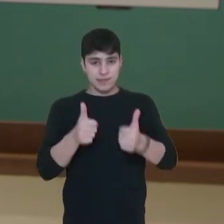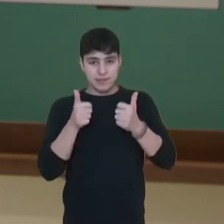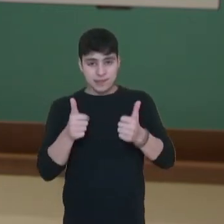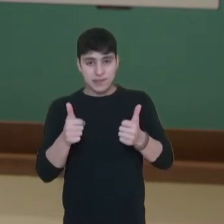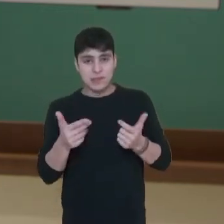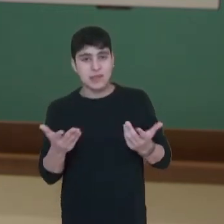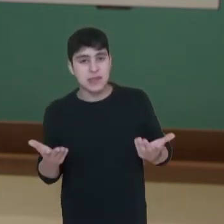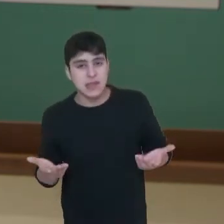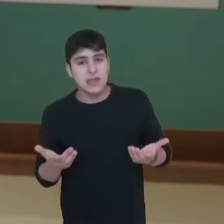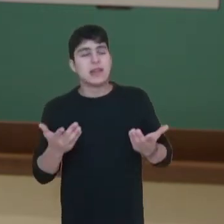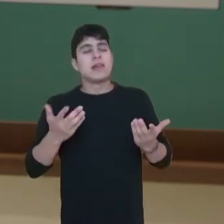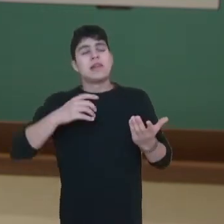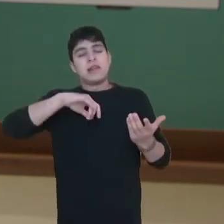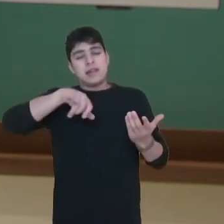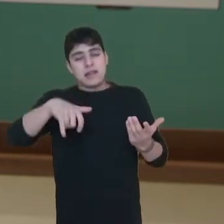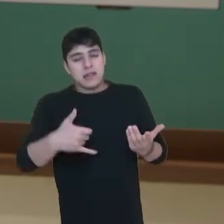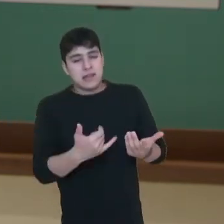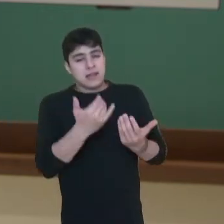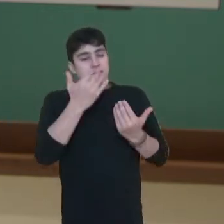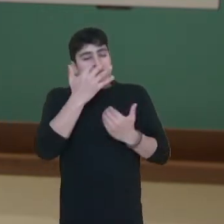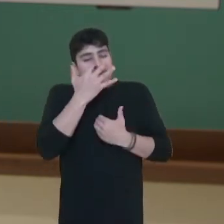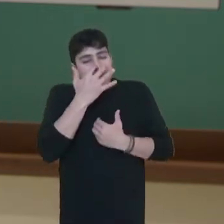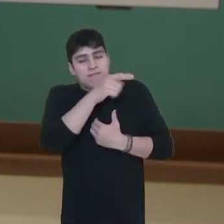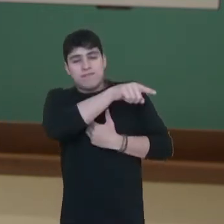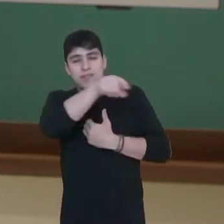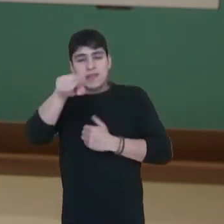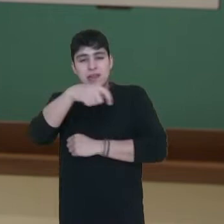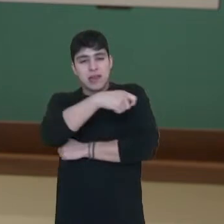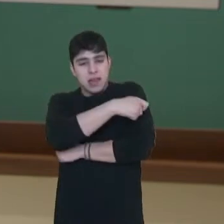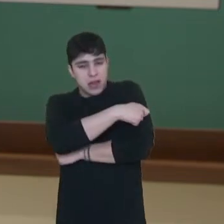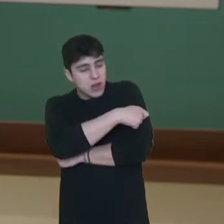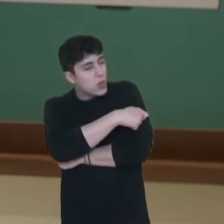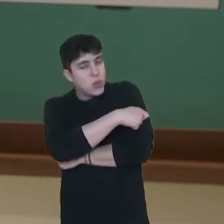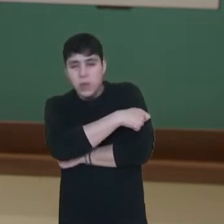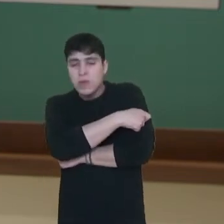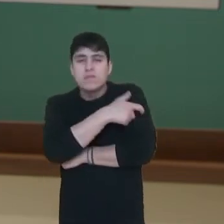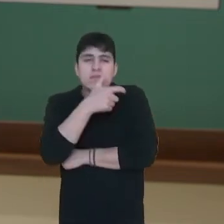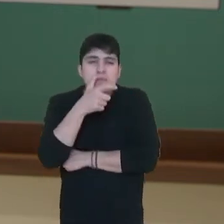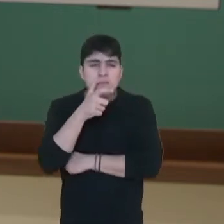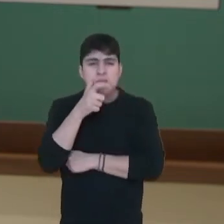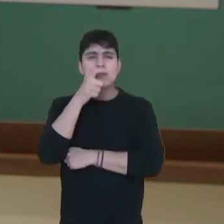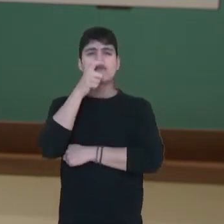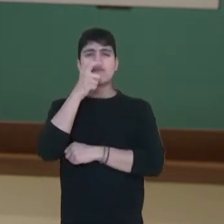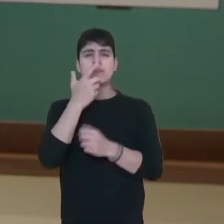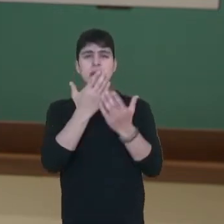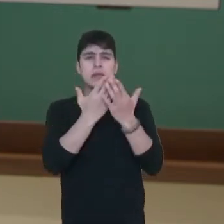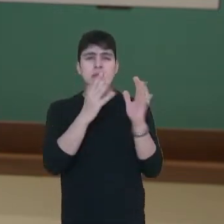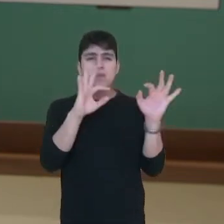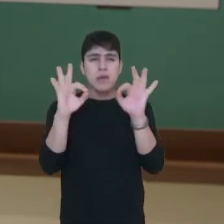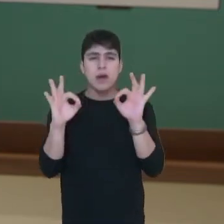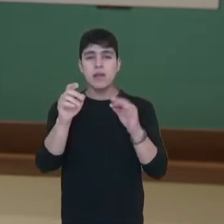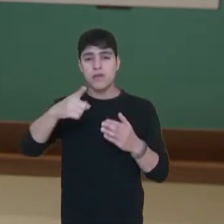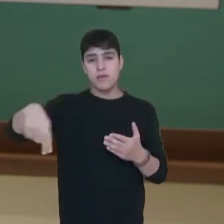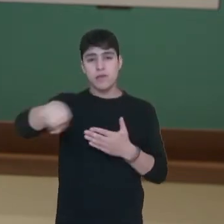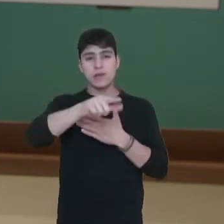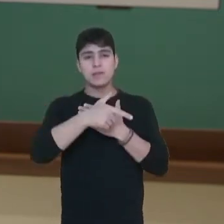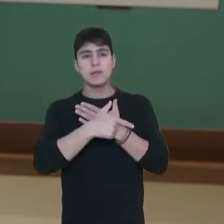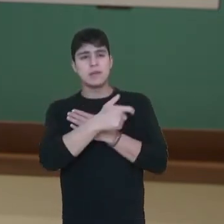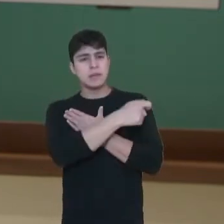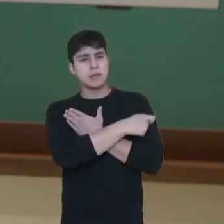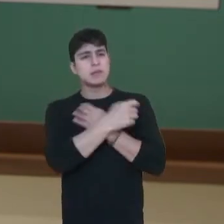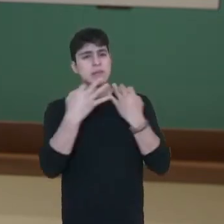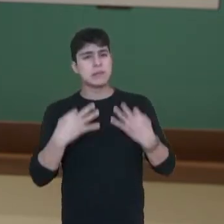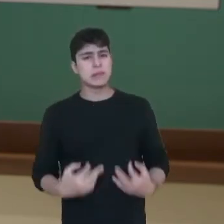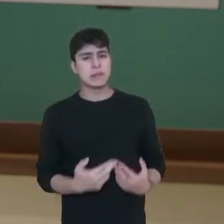me canso de expressar a minha apreciação por vocês, por estarem aí fazendo o papel de estudantes de forma competente e